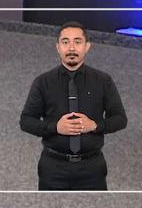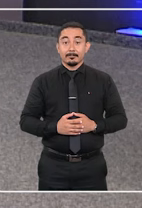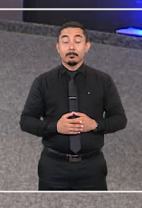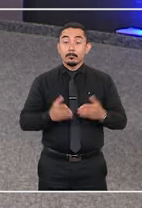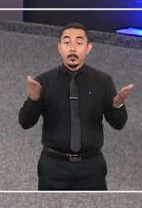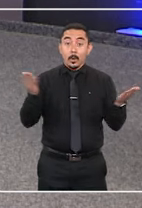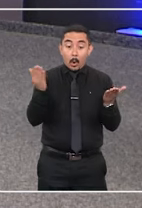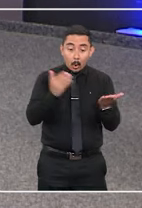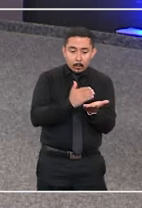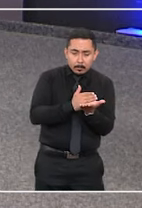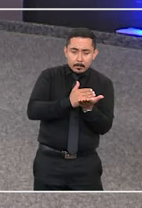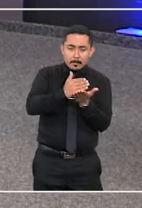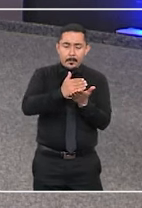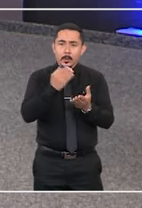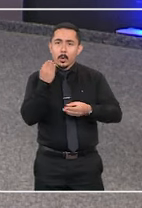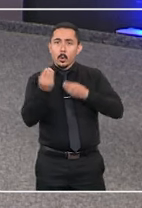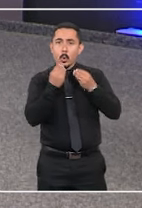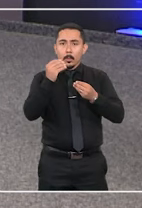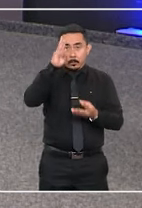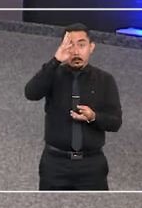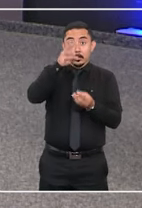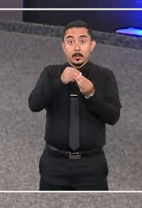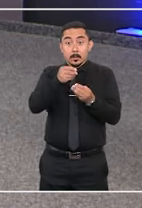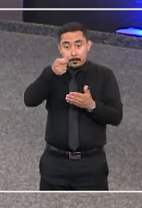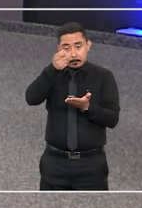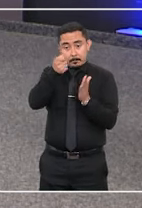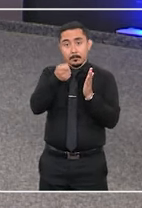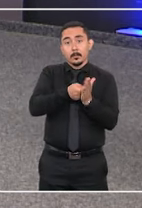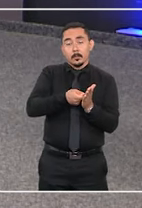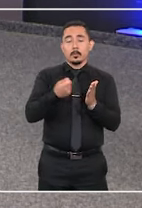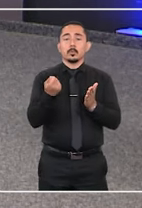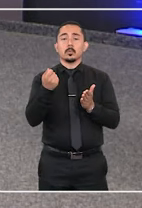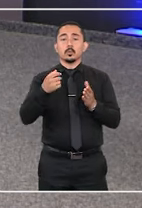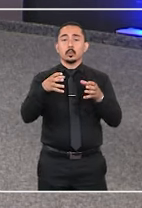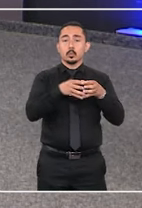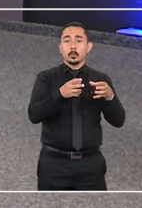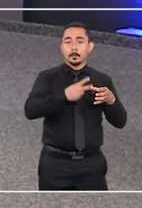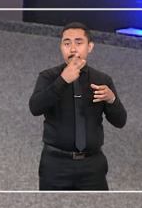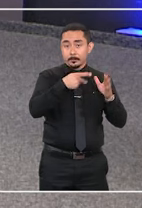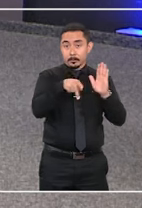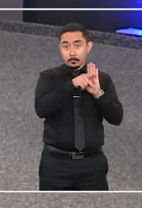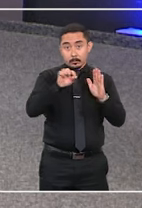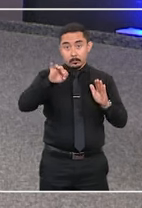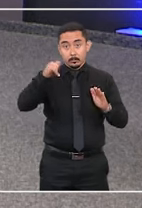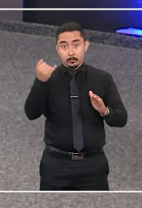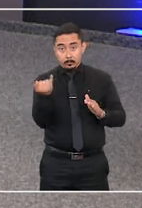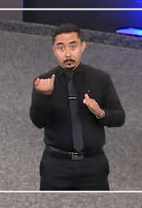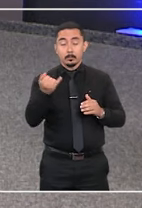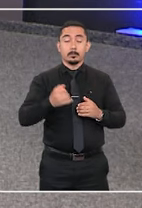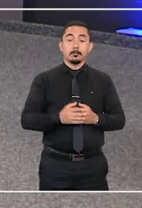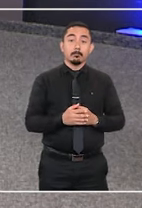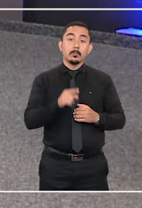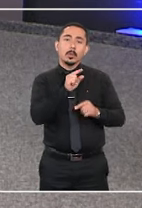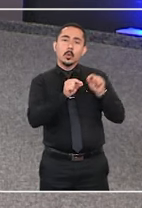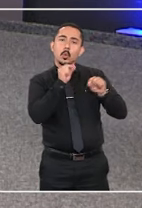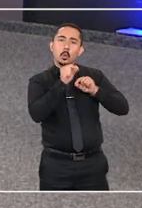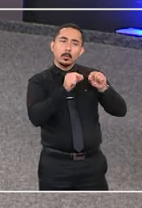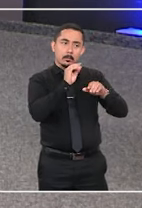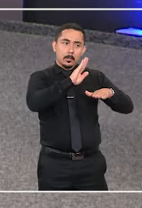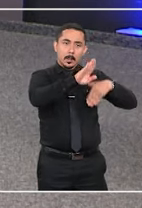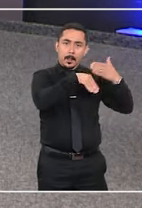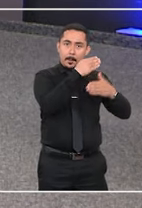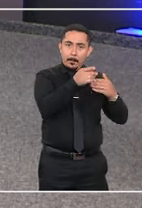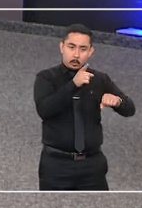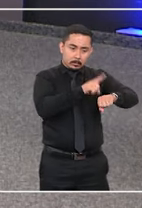E a gente abre esta edição com o entendimento firmado pela segunda turma do Superior Tribunal de Justiça de que